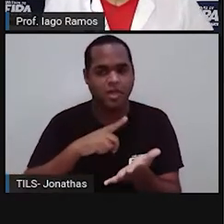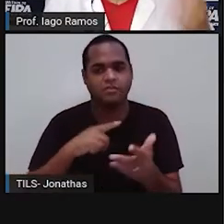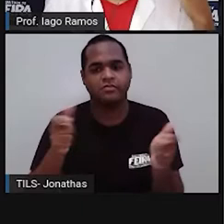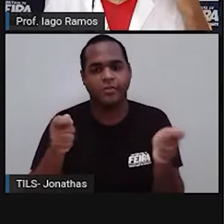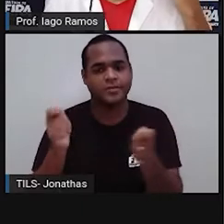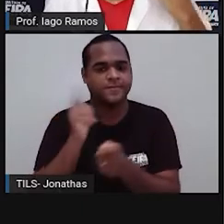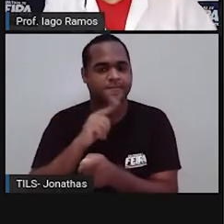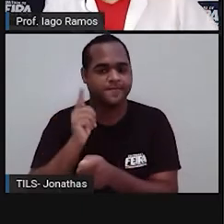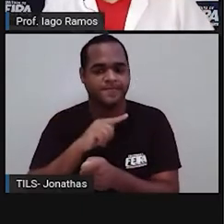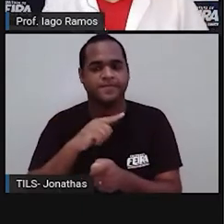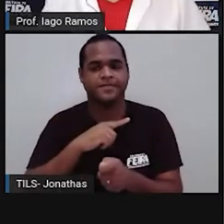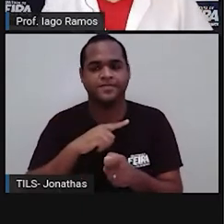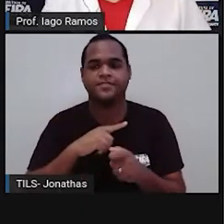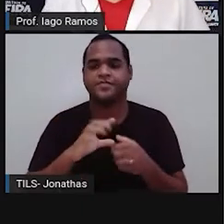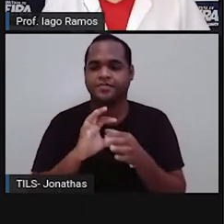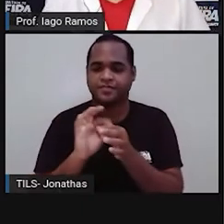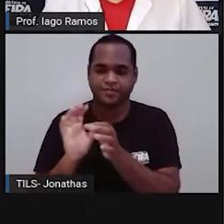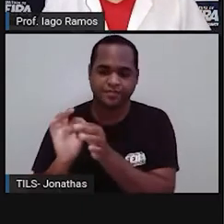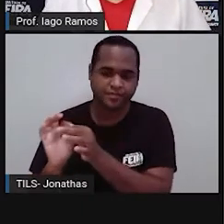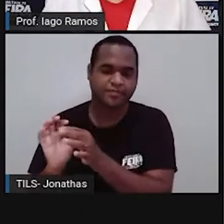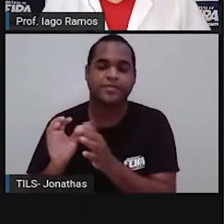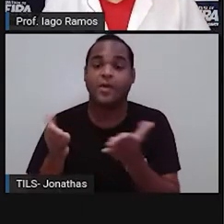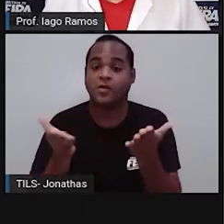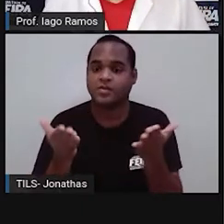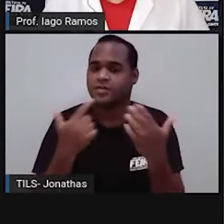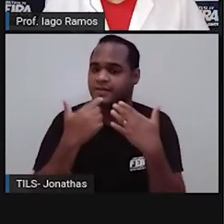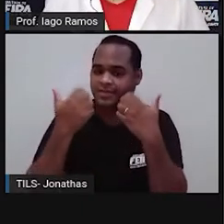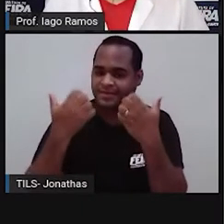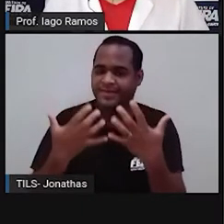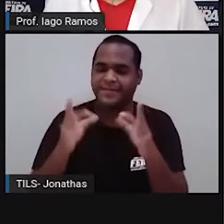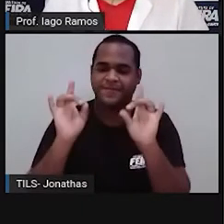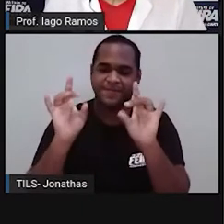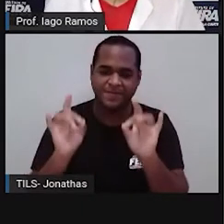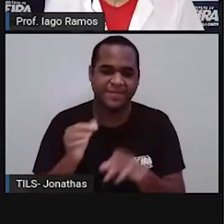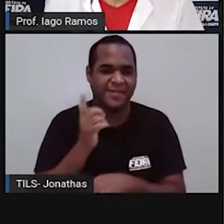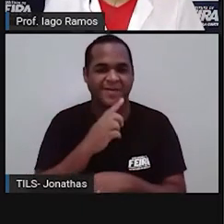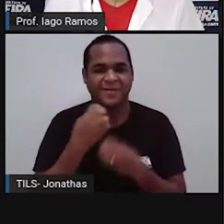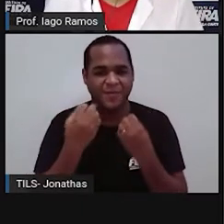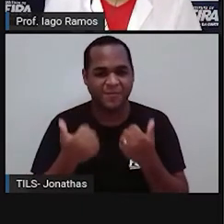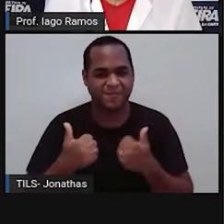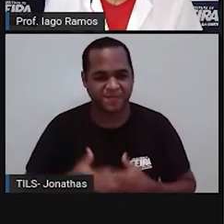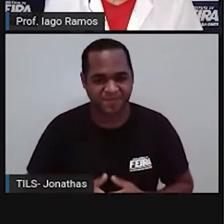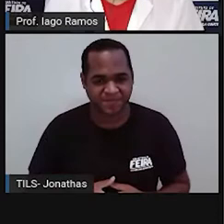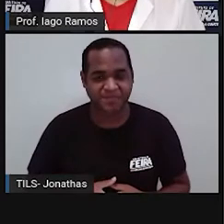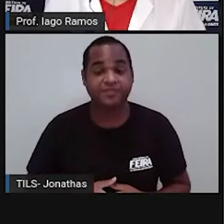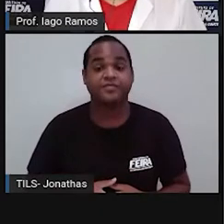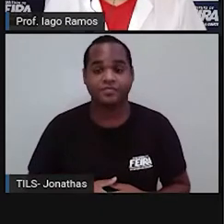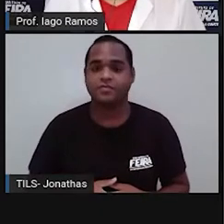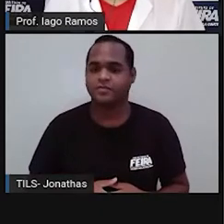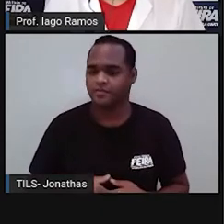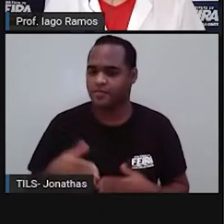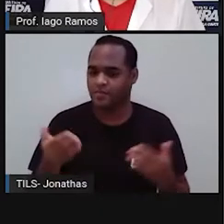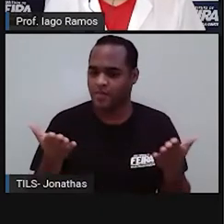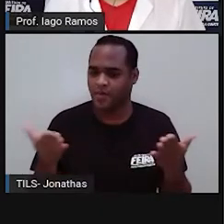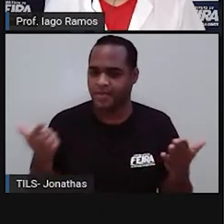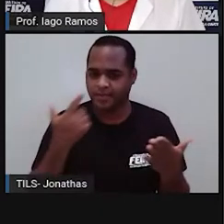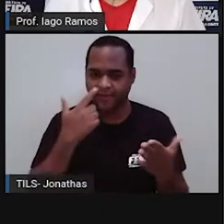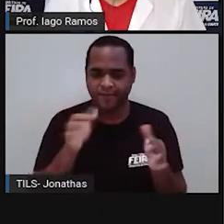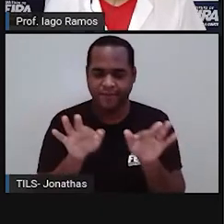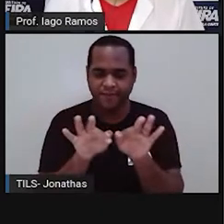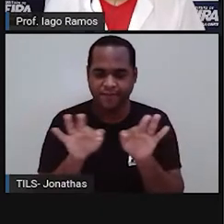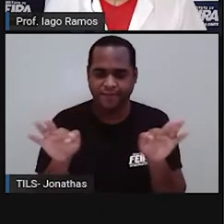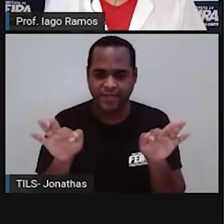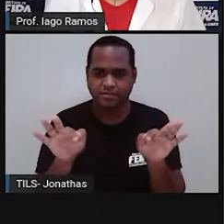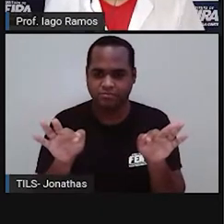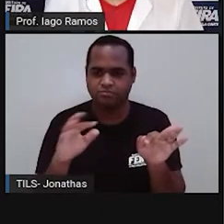bom? Então vem comigo, que a jornada hoje vai ser muito massa, beleza? Bom, eu trago essa frase aí pra você, né?